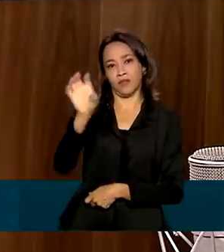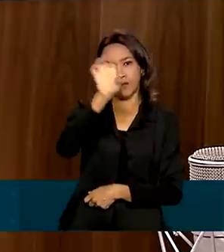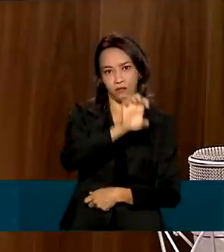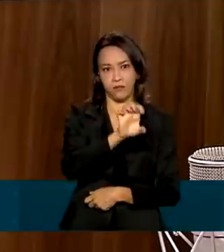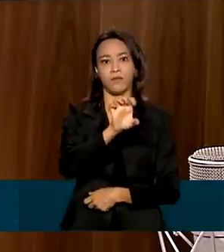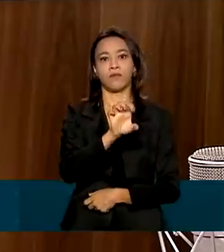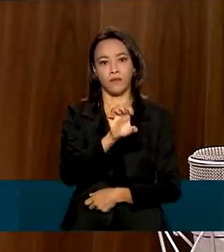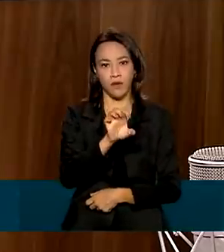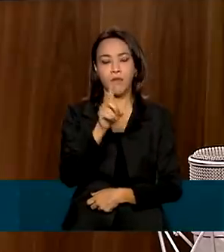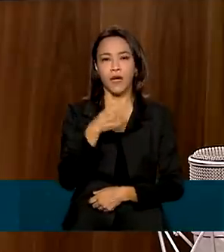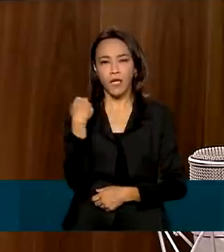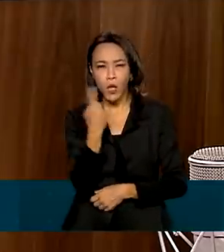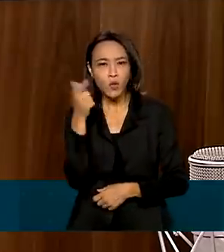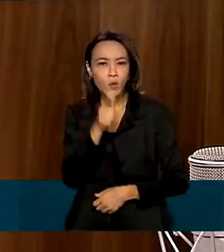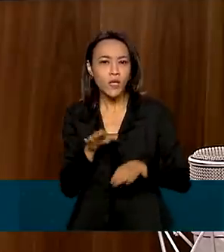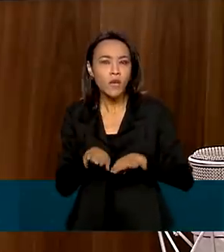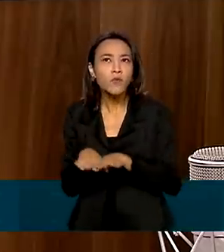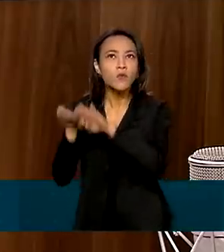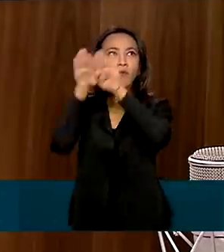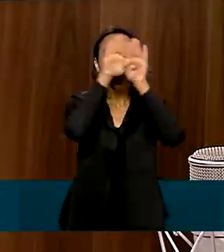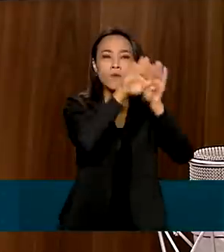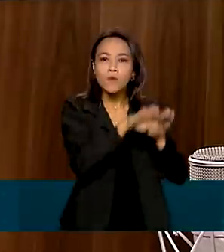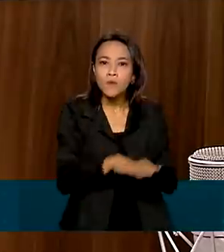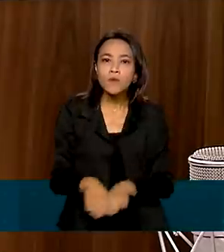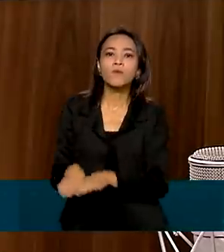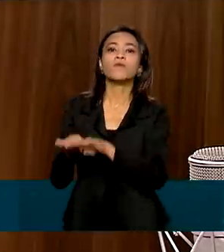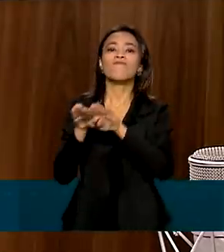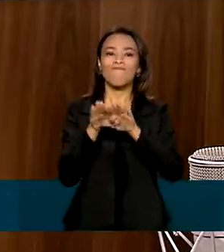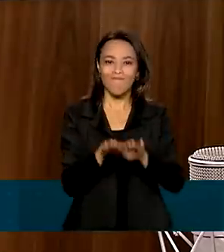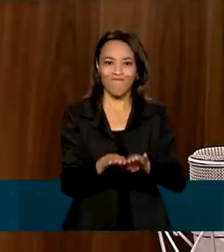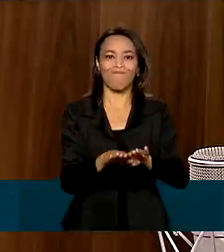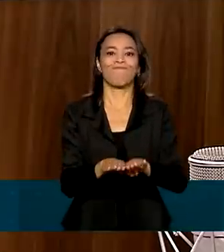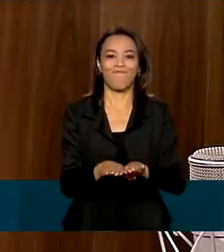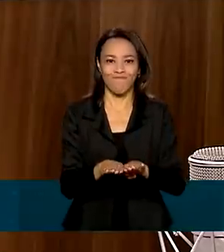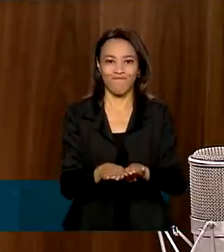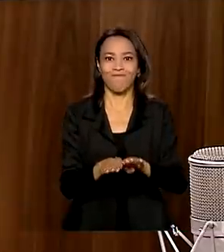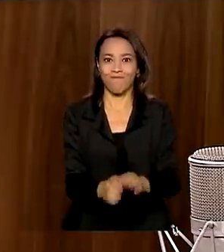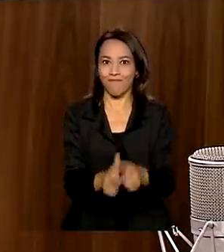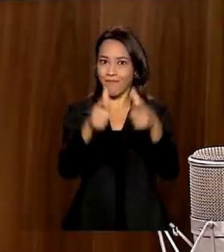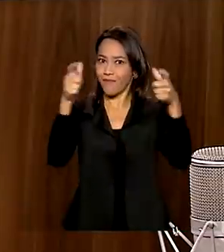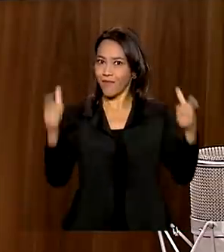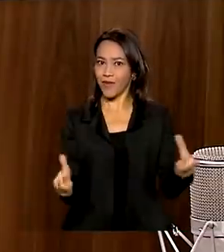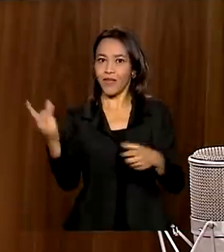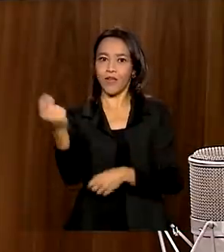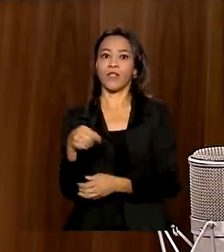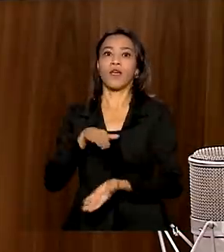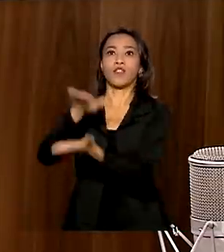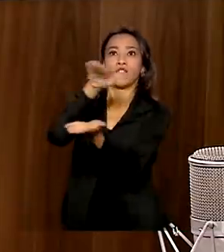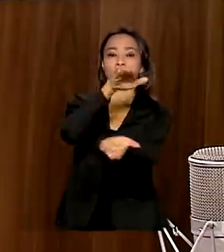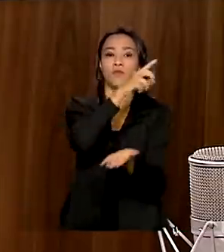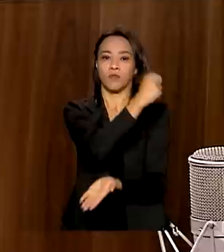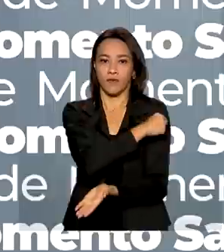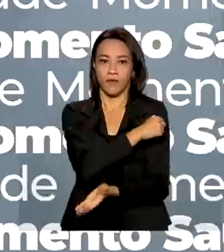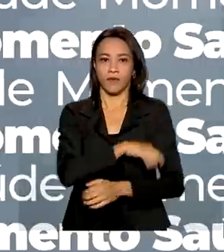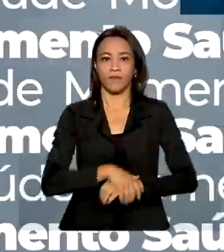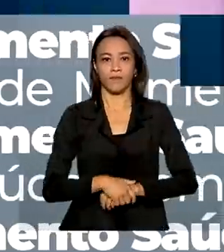equalização e tenhamos uma equidade maior na distribuição de doses.